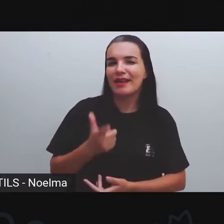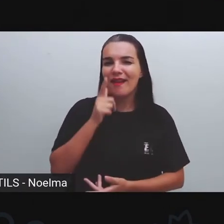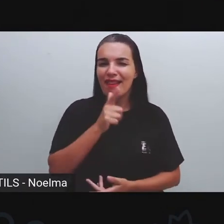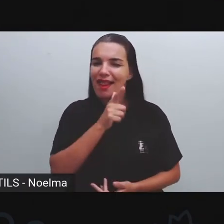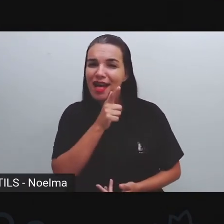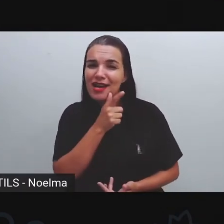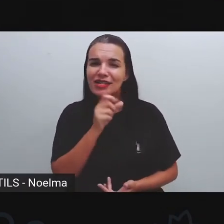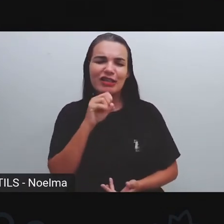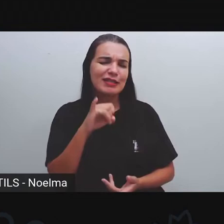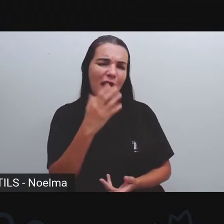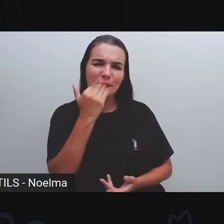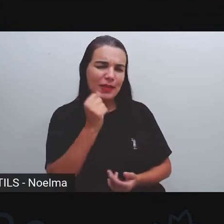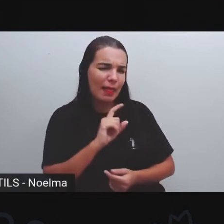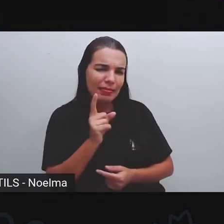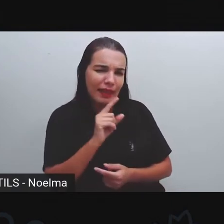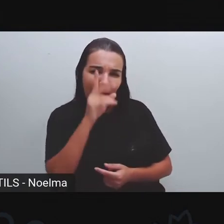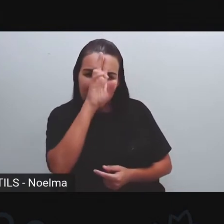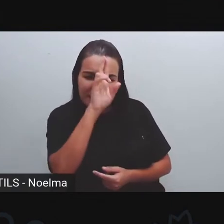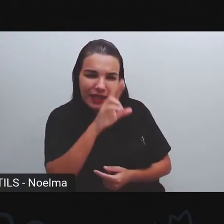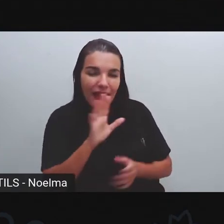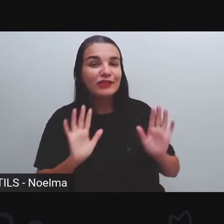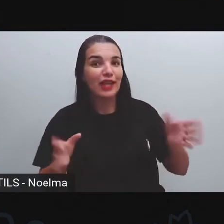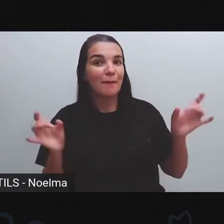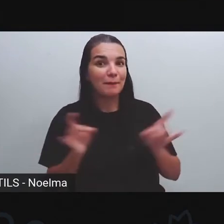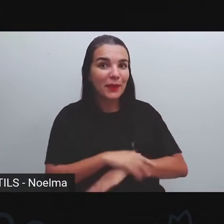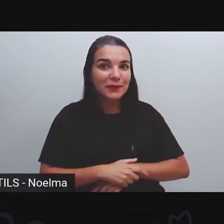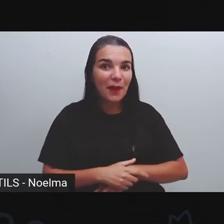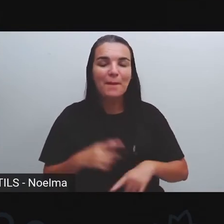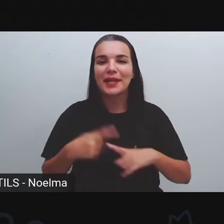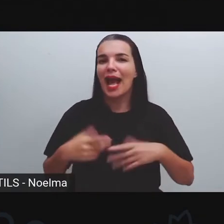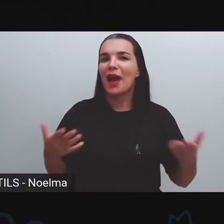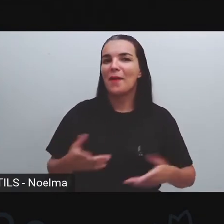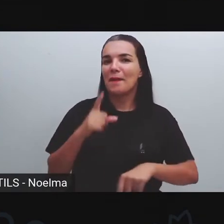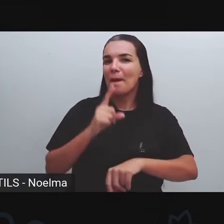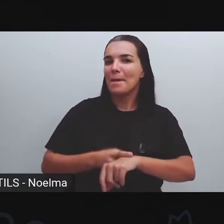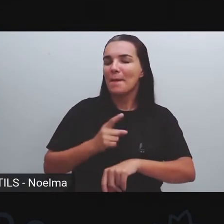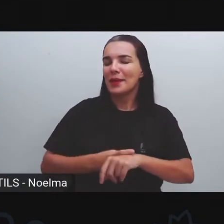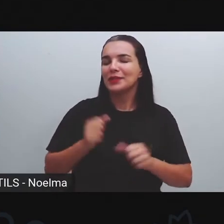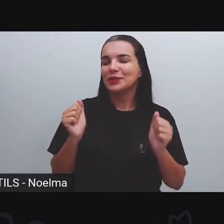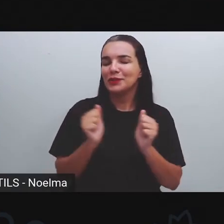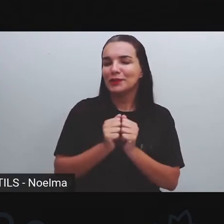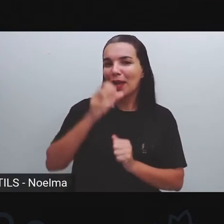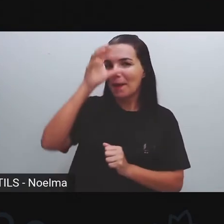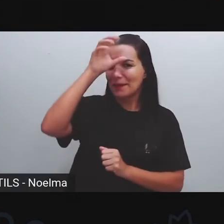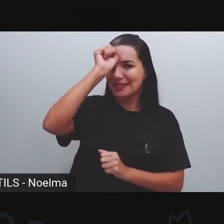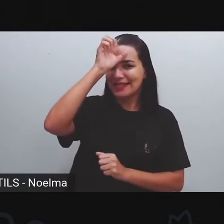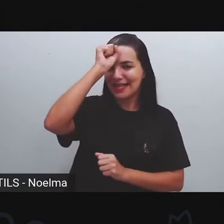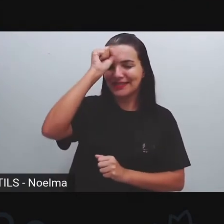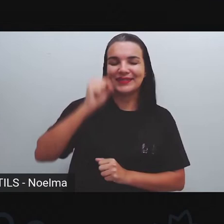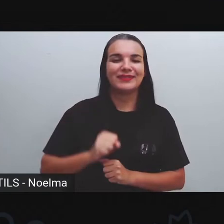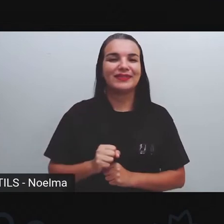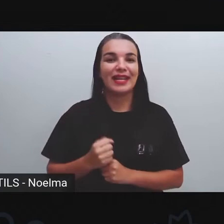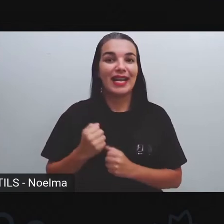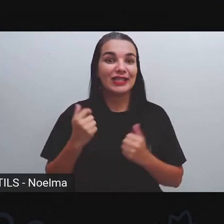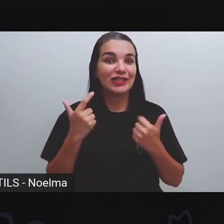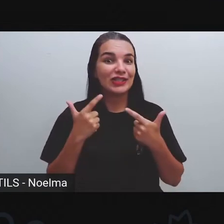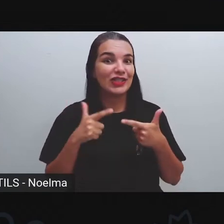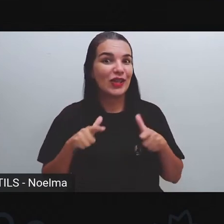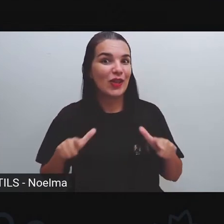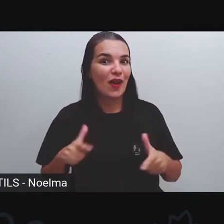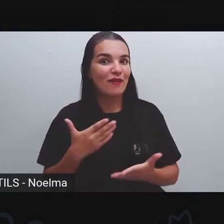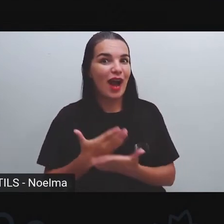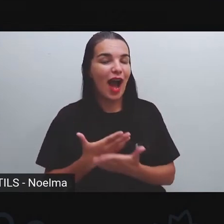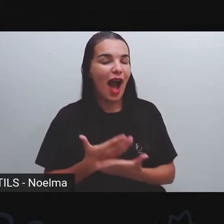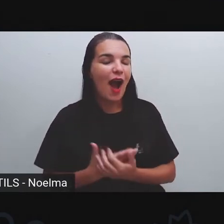um almoçar, que não almoçou ainda. Espero que vocês tenham feito tudo isso, porque nós estamos aqui reunidos para mais um momento de muito aprendizado. Mais uma